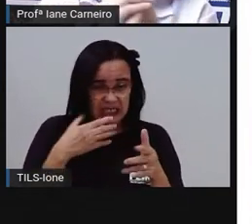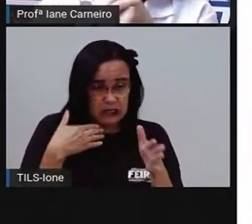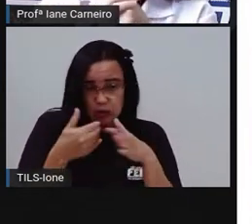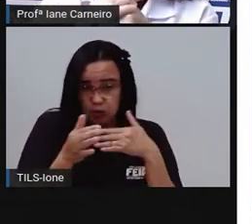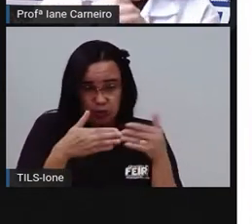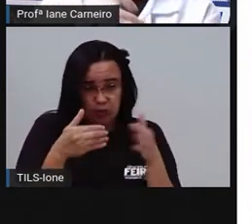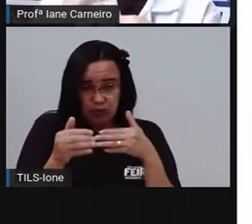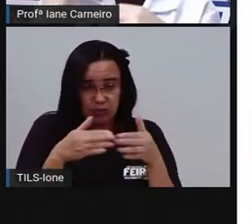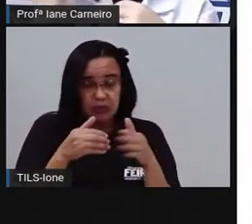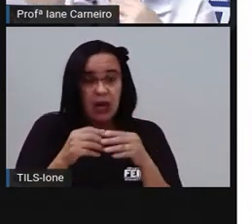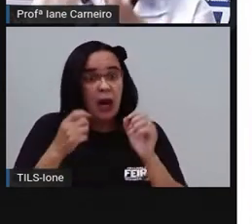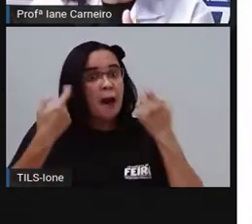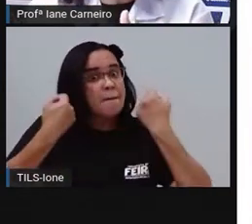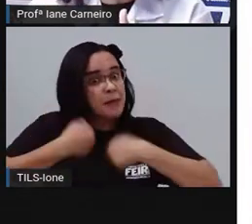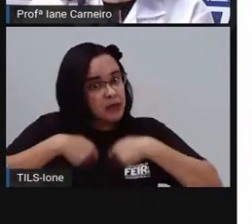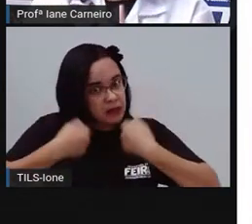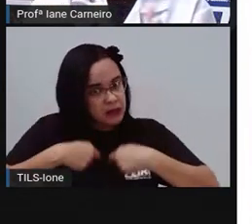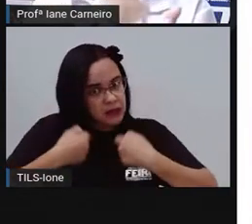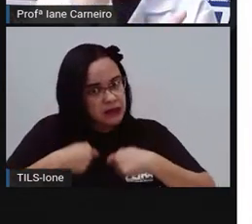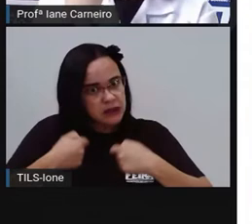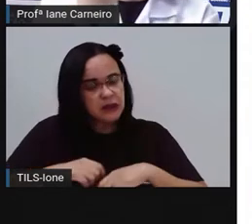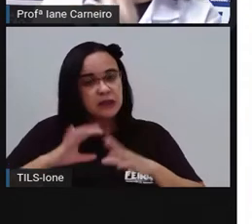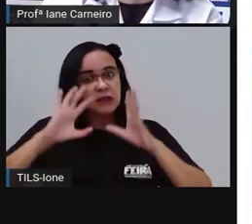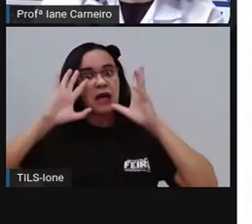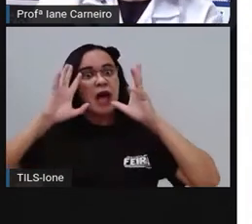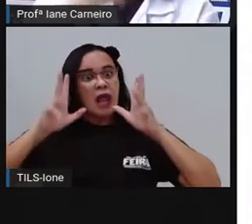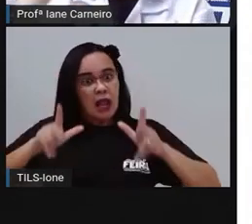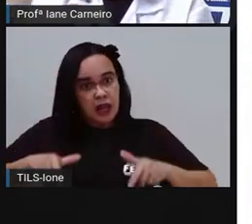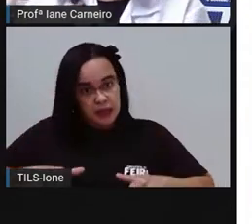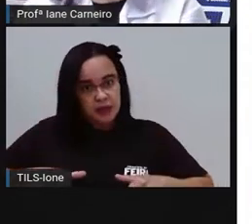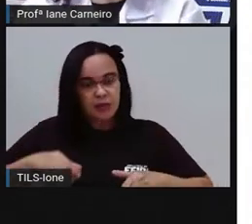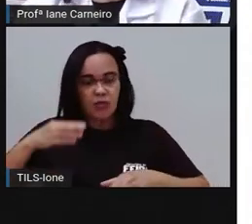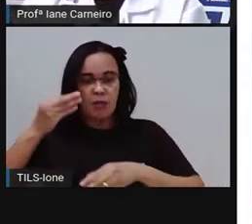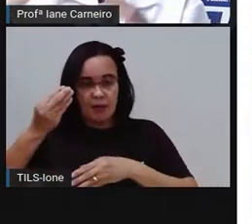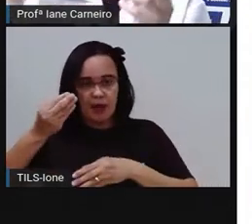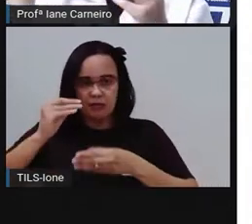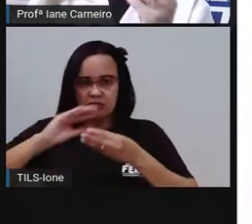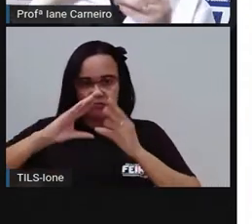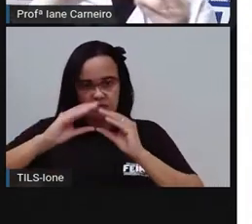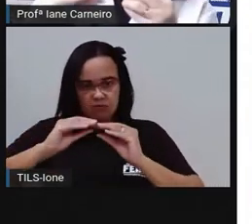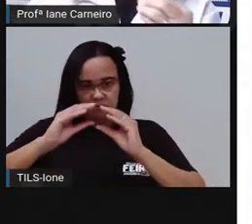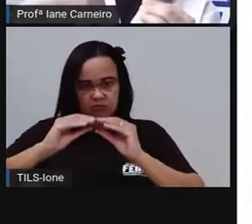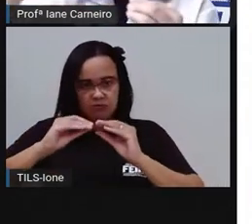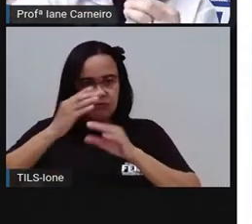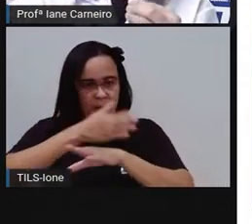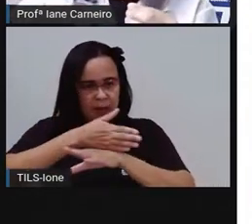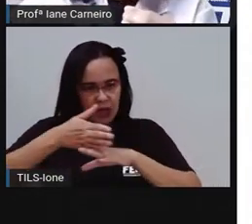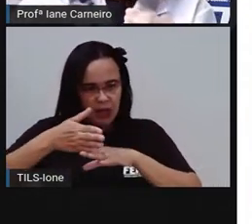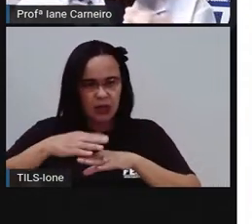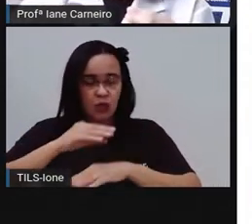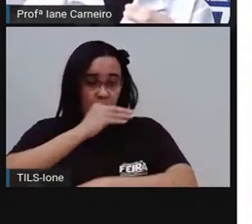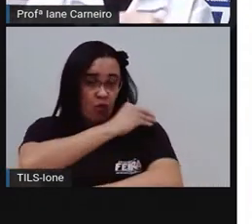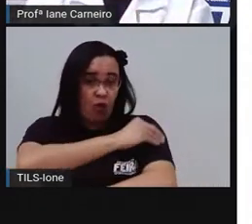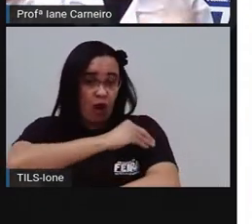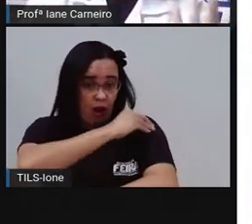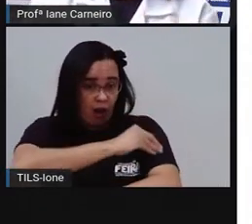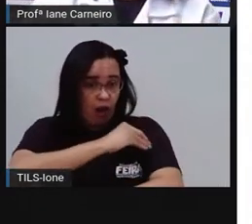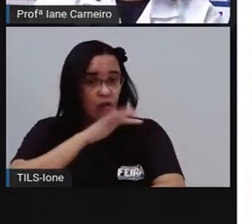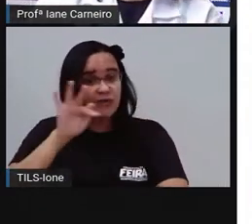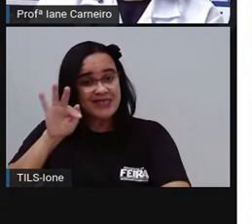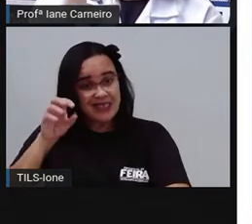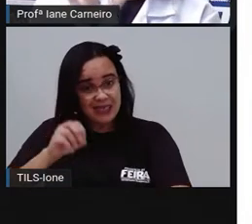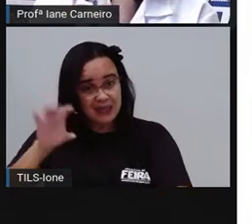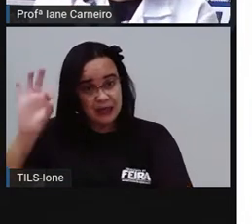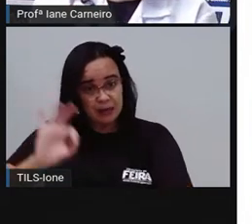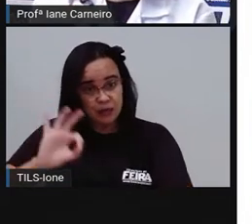fica com a sujeirinha. Depois que limpou a sujeirinha do pé, cortou a unha, limpa para que outra pessoa da sua família possa